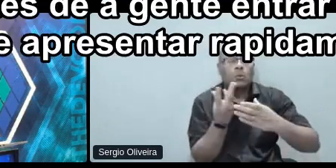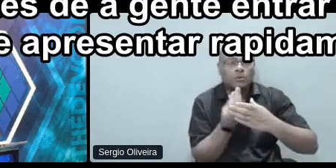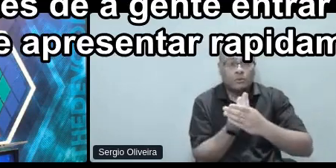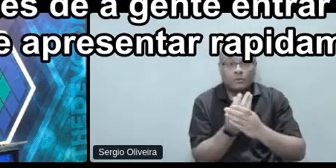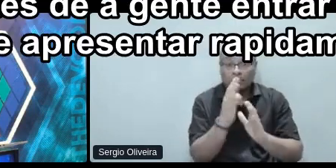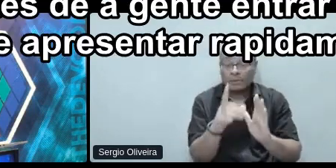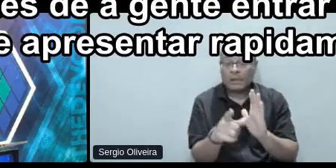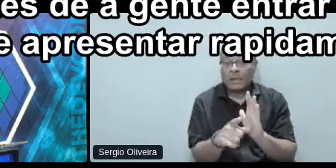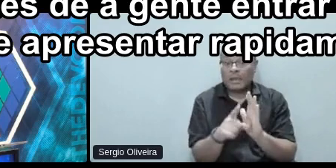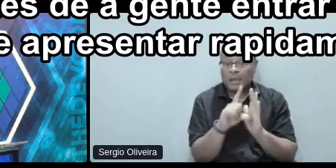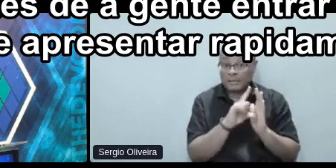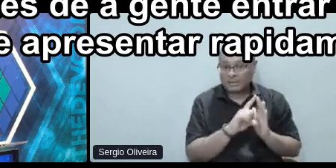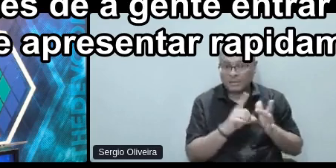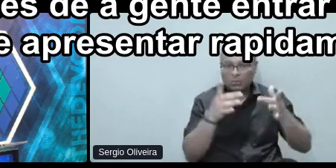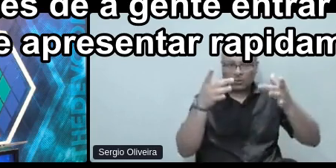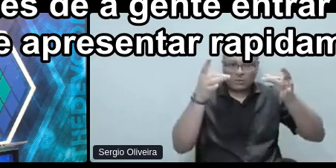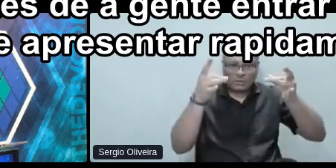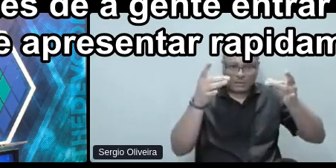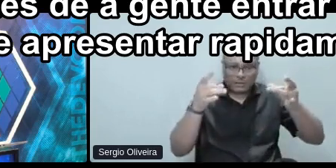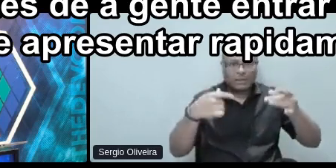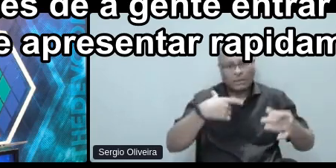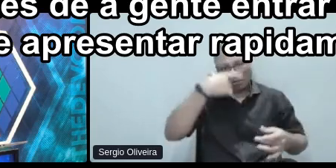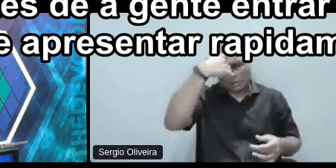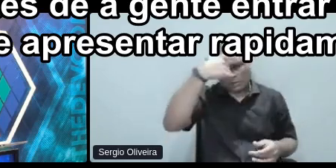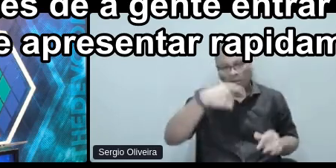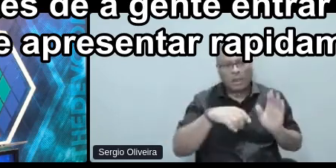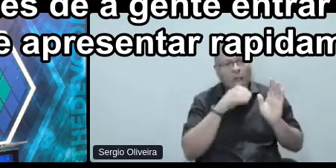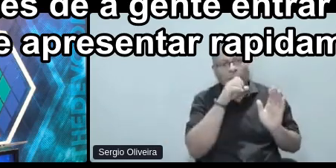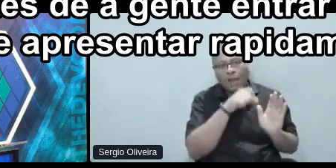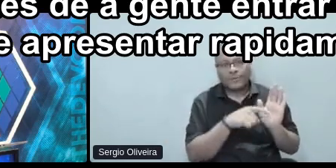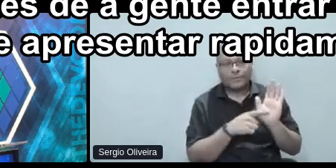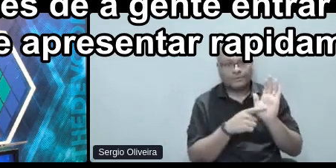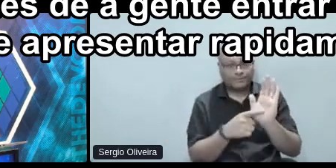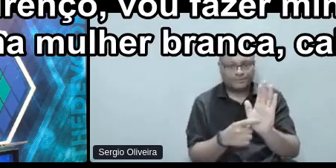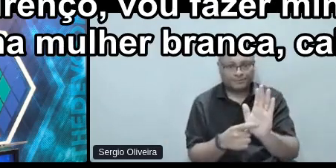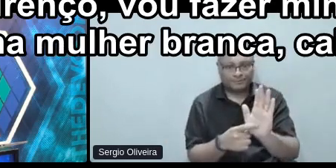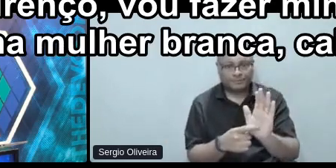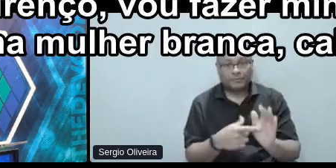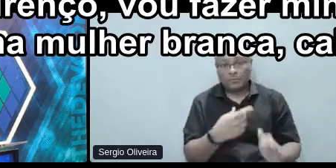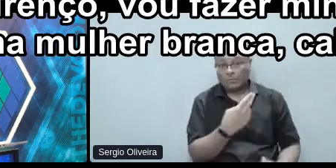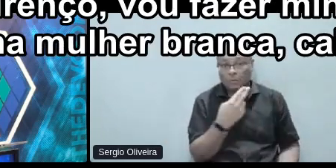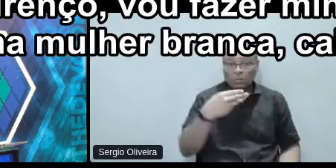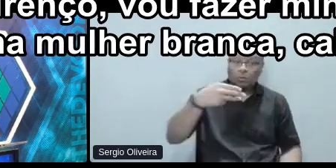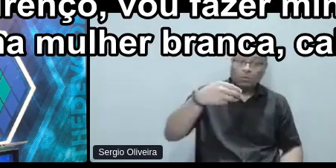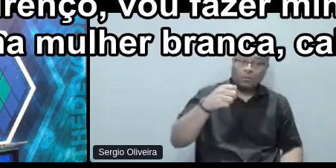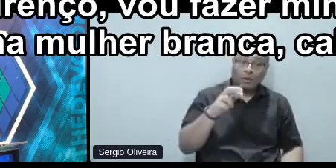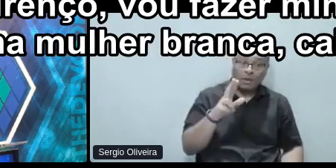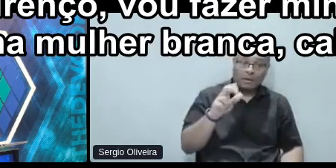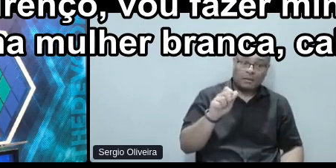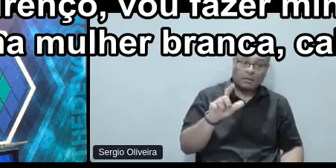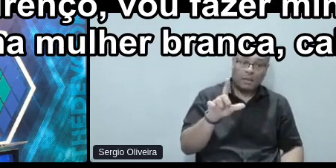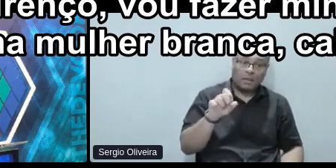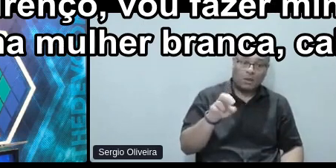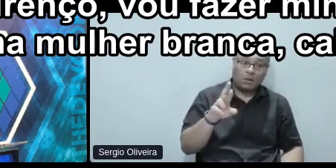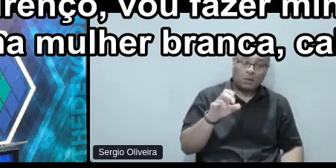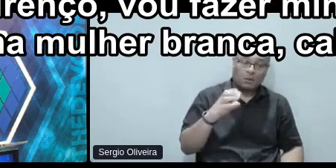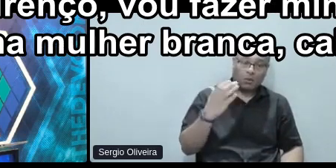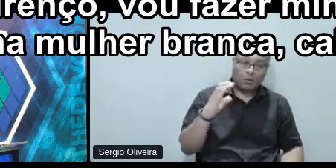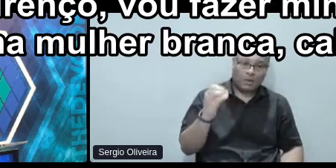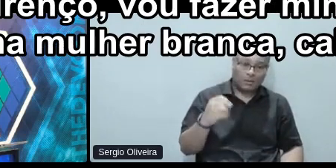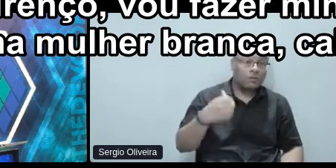da gente entrar no assunto, eu queria me apresentar rapidamente, me chamo Marina Lourenço, vou fazer minha